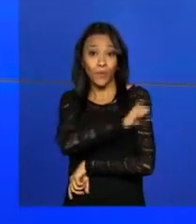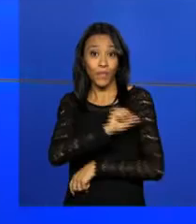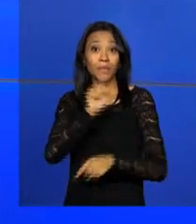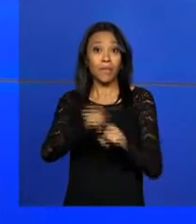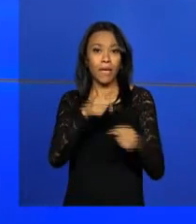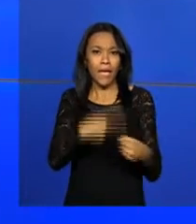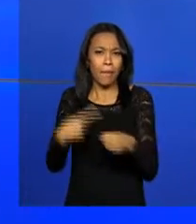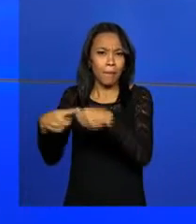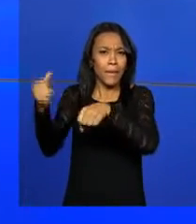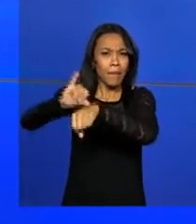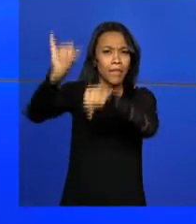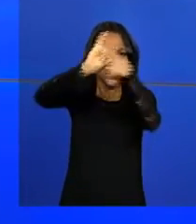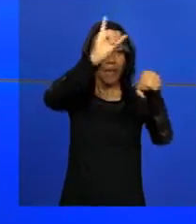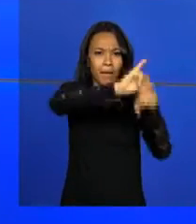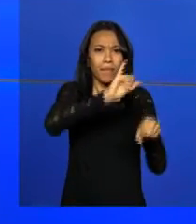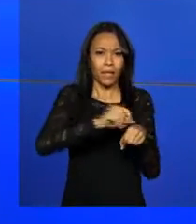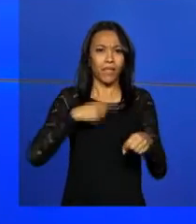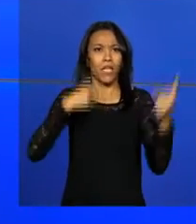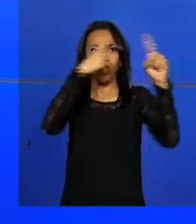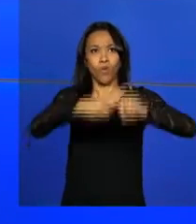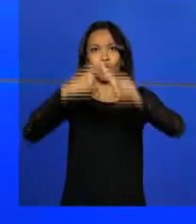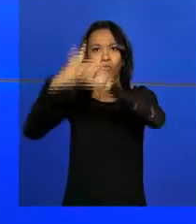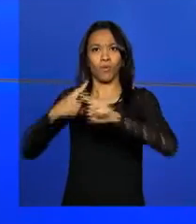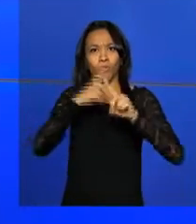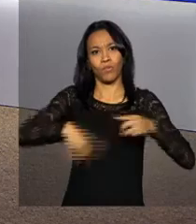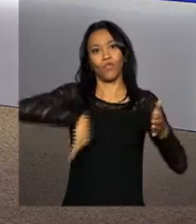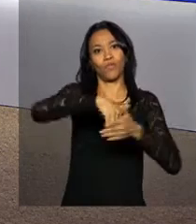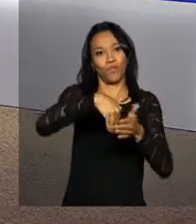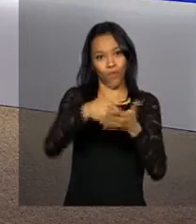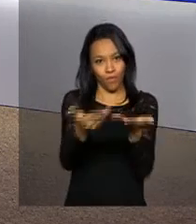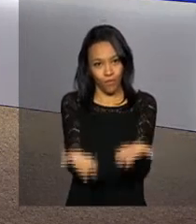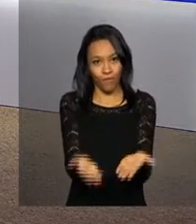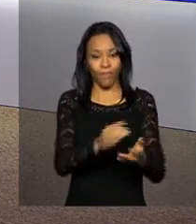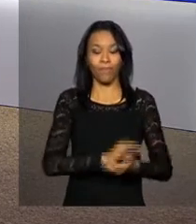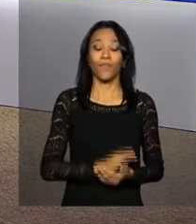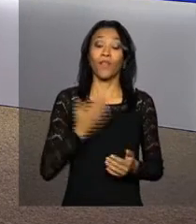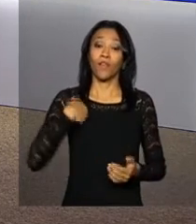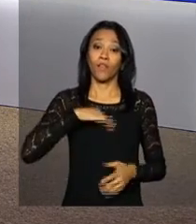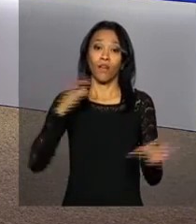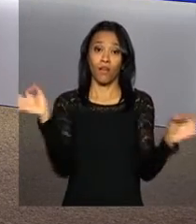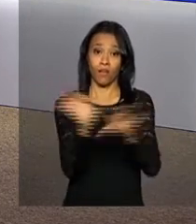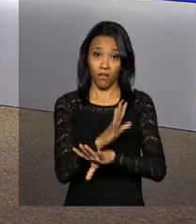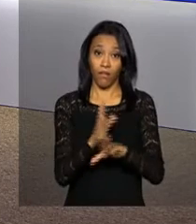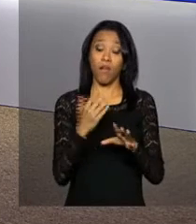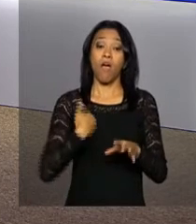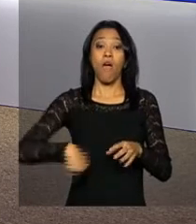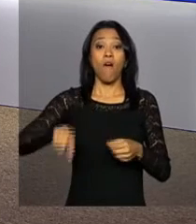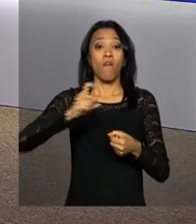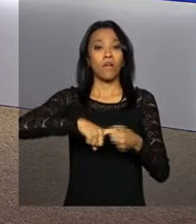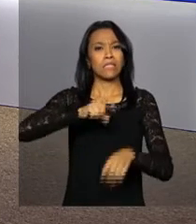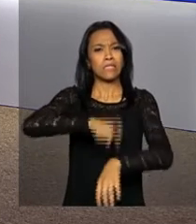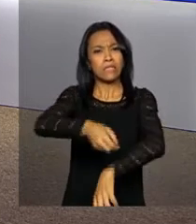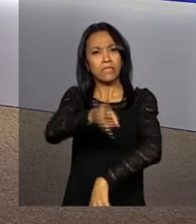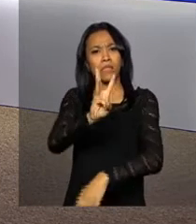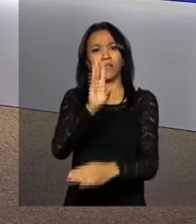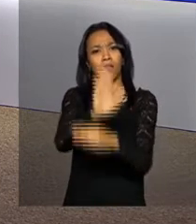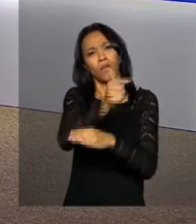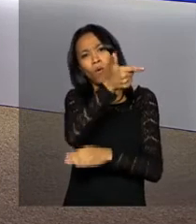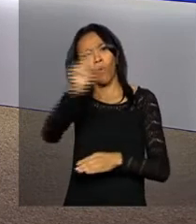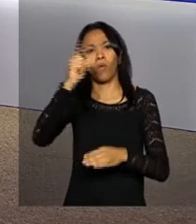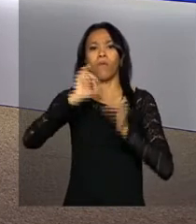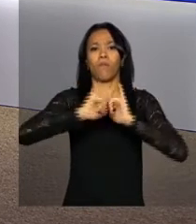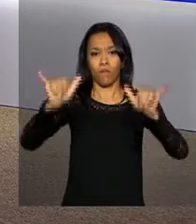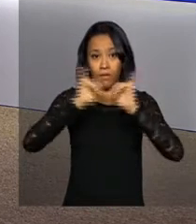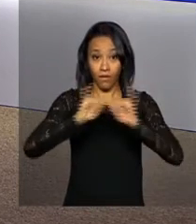nas capitais que vão receber competições de futebol. E nós ficamos por aqui. Voltamos às três da tarde com outras